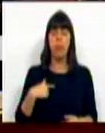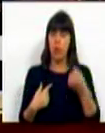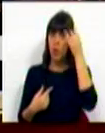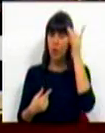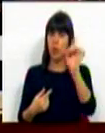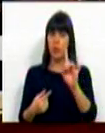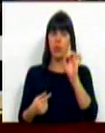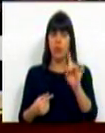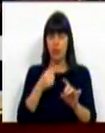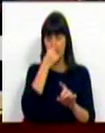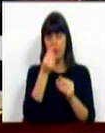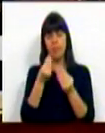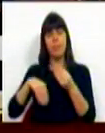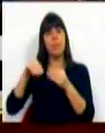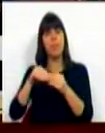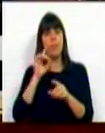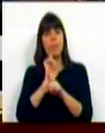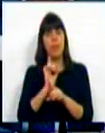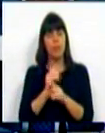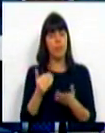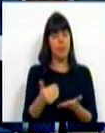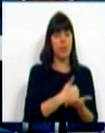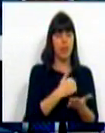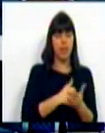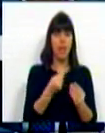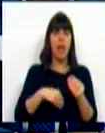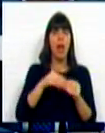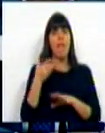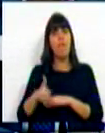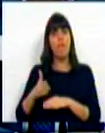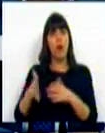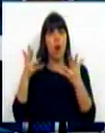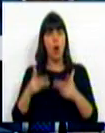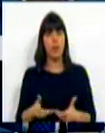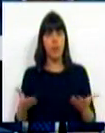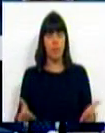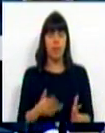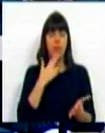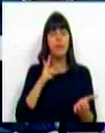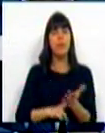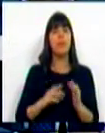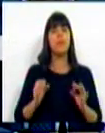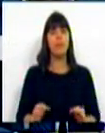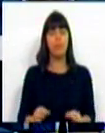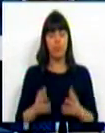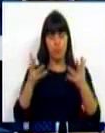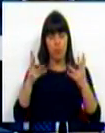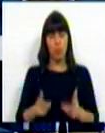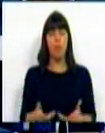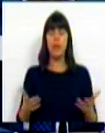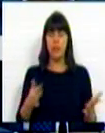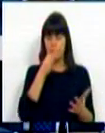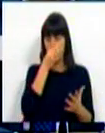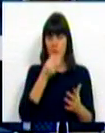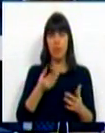esqueça que tem que somar as receitas extra-orçamentais. Efetivamente, o orçamento